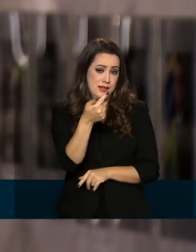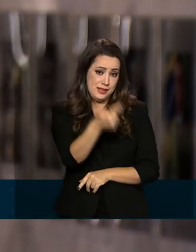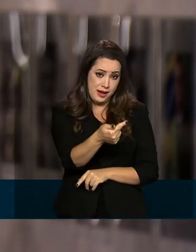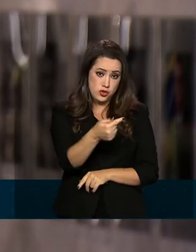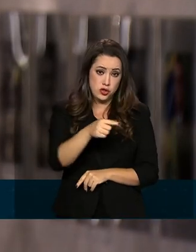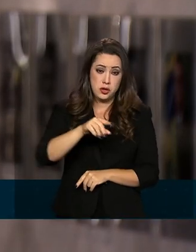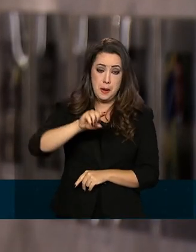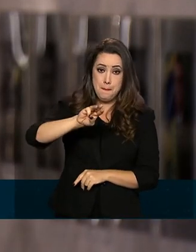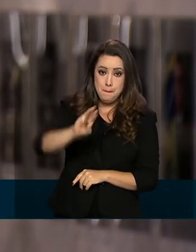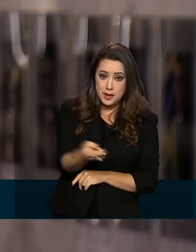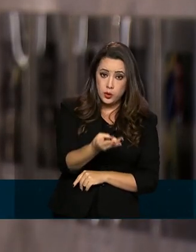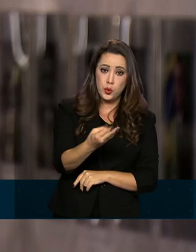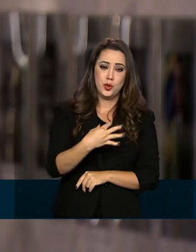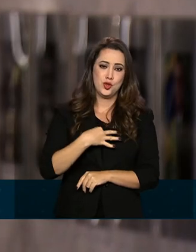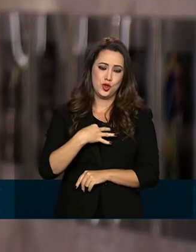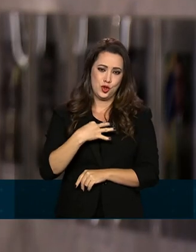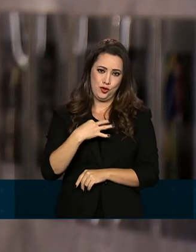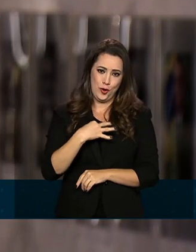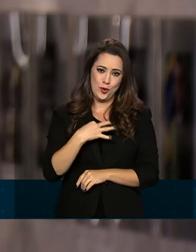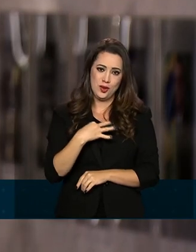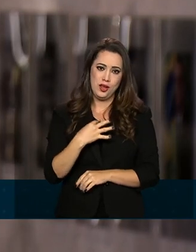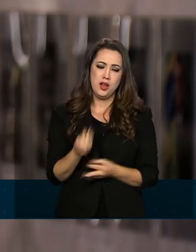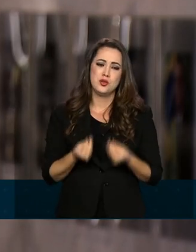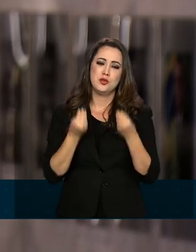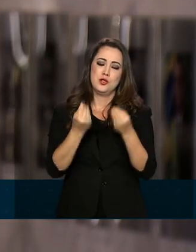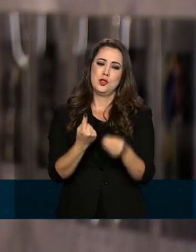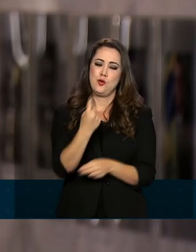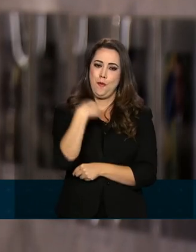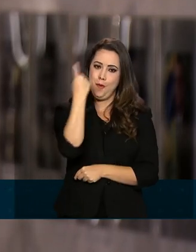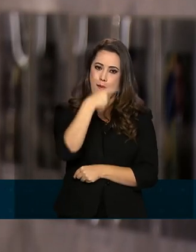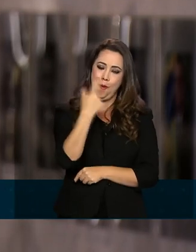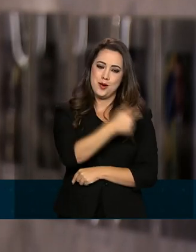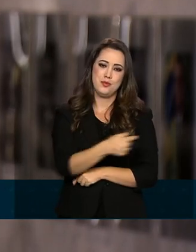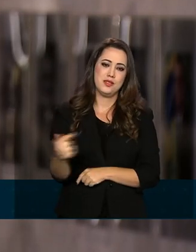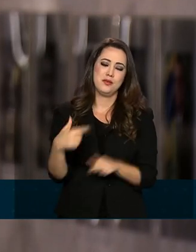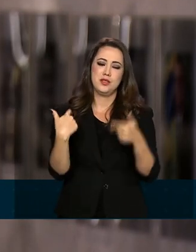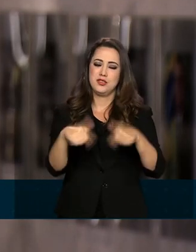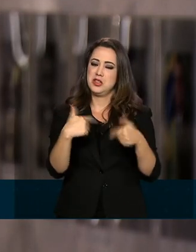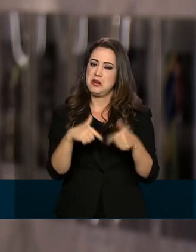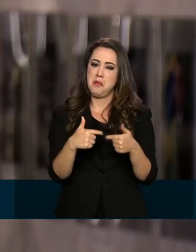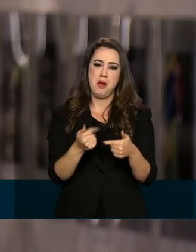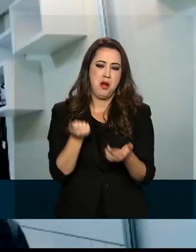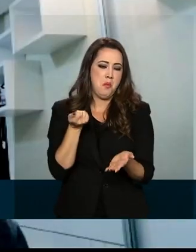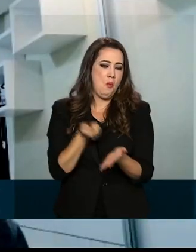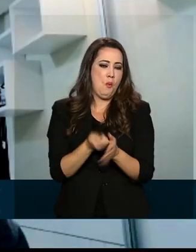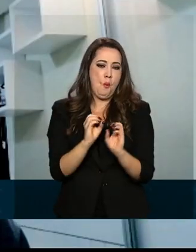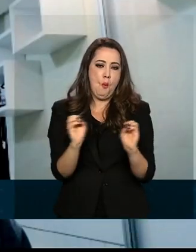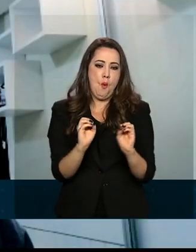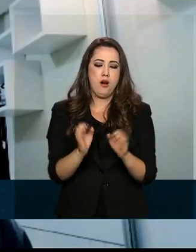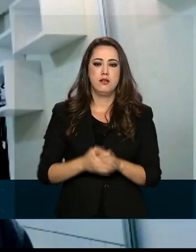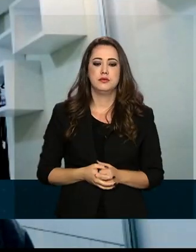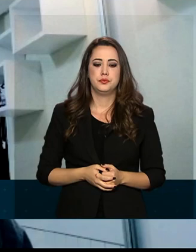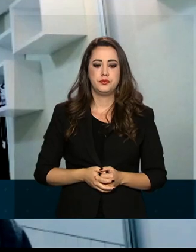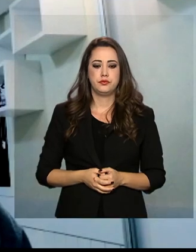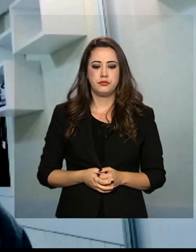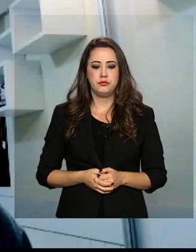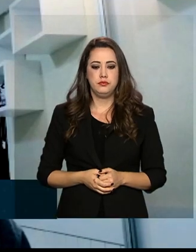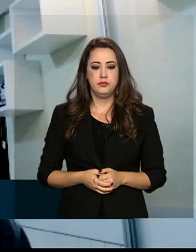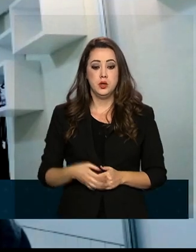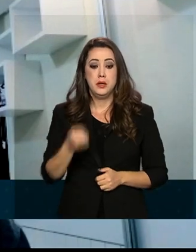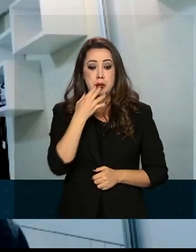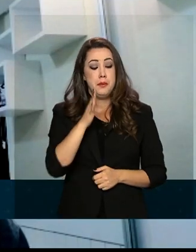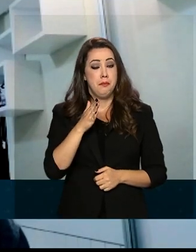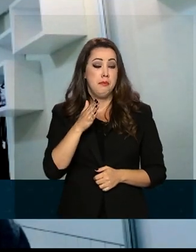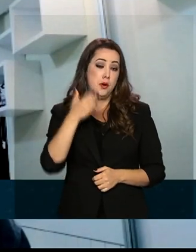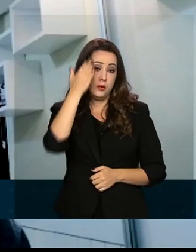dedicaram ao menos uma hora por semana a esse tipo de trabalho, sem qualquer remuneração. É bom saber que eu, com algumas outras